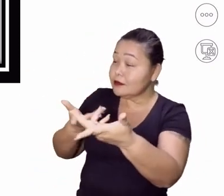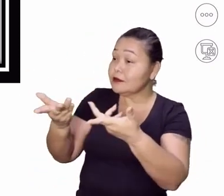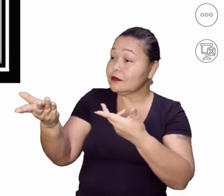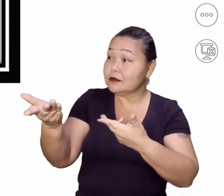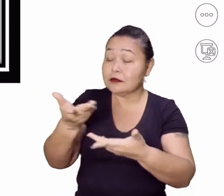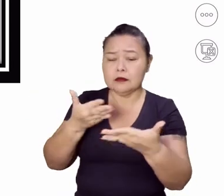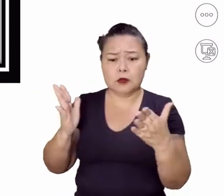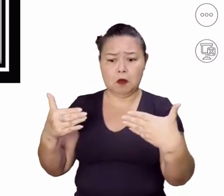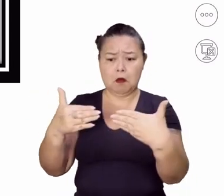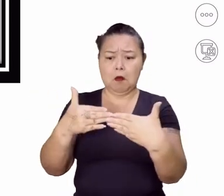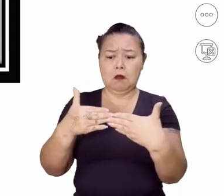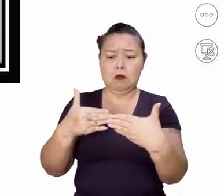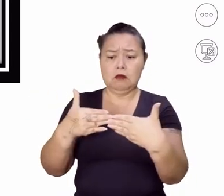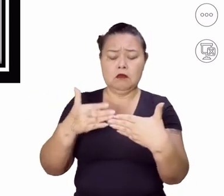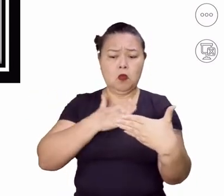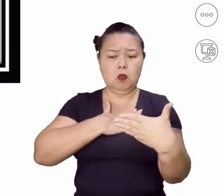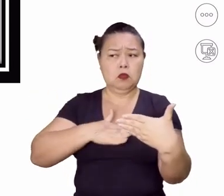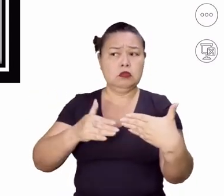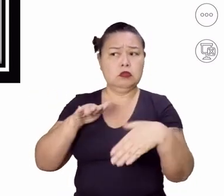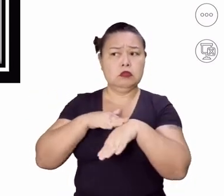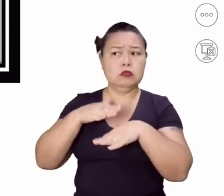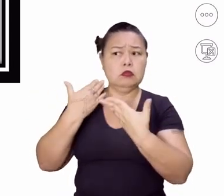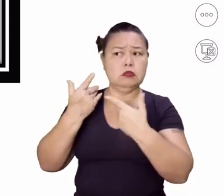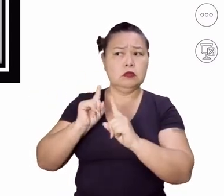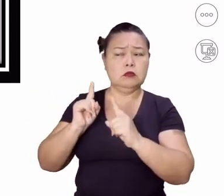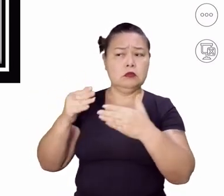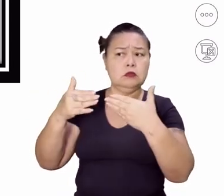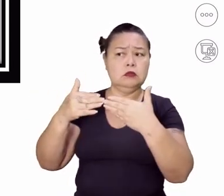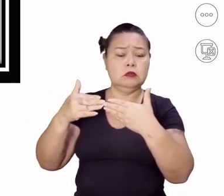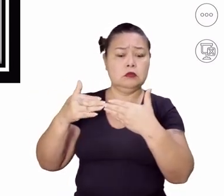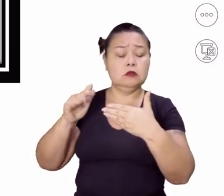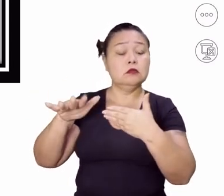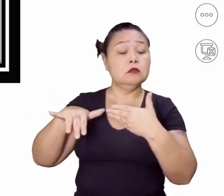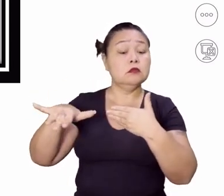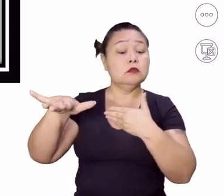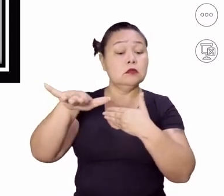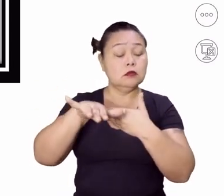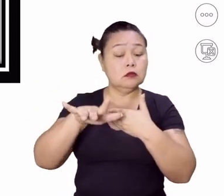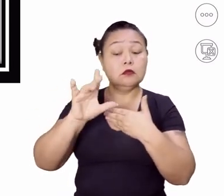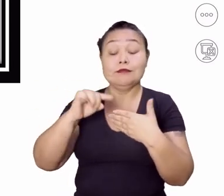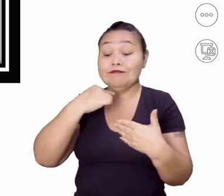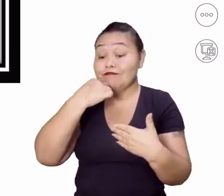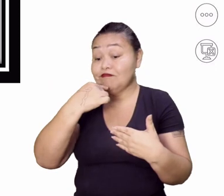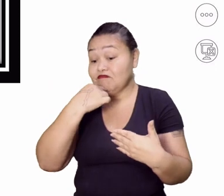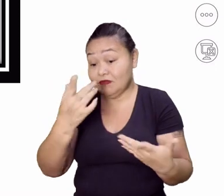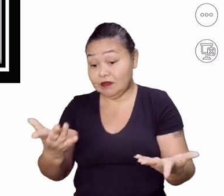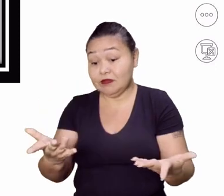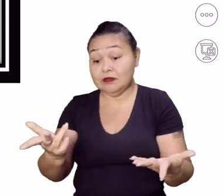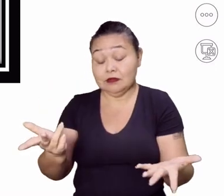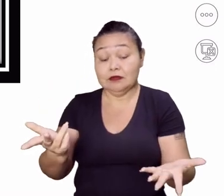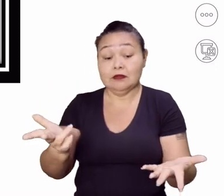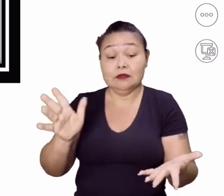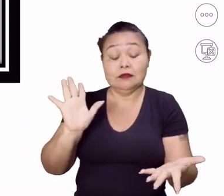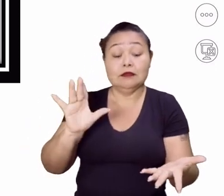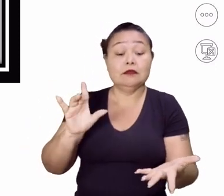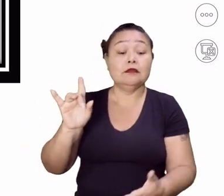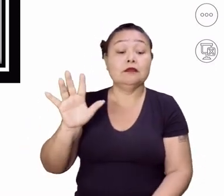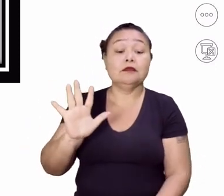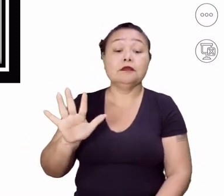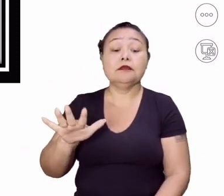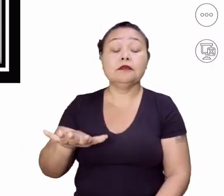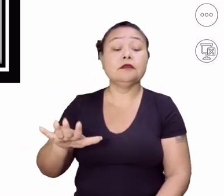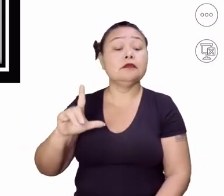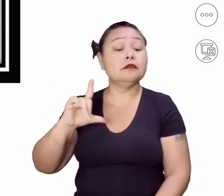aquela pessoa muito fechada, que não gosta de conversar. Então, para determinado tipo de área, não vai servir, não vai dar certo.